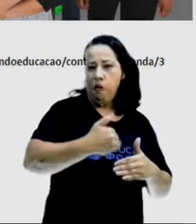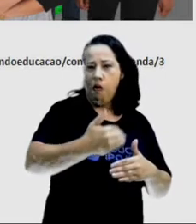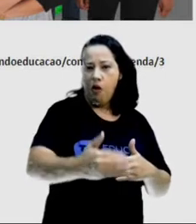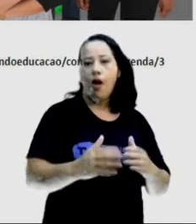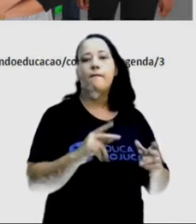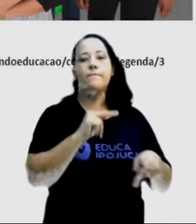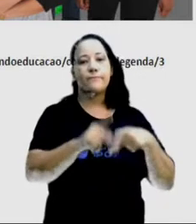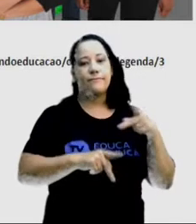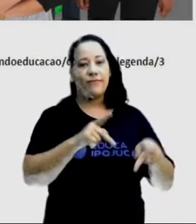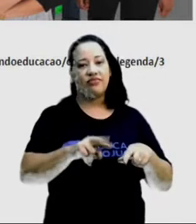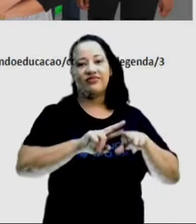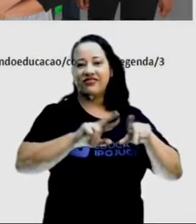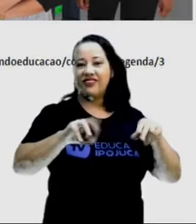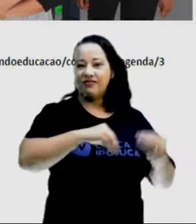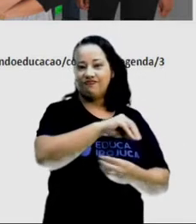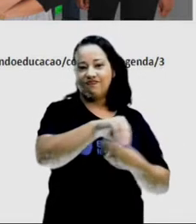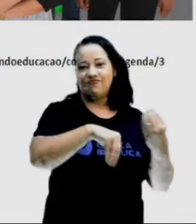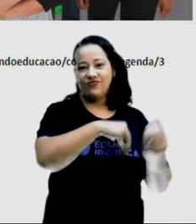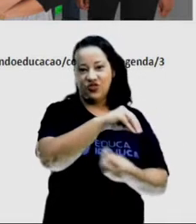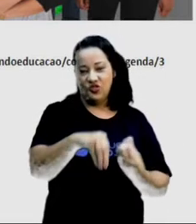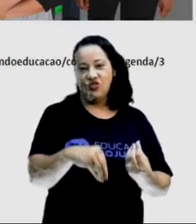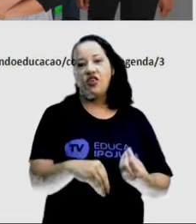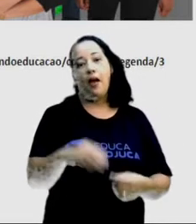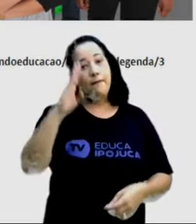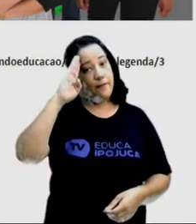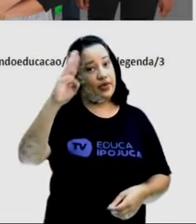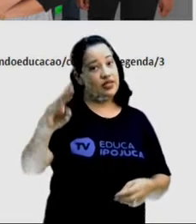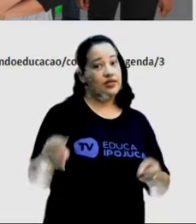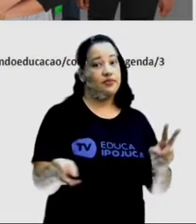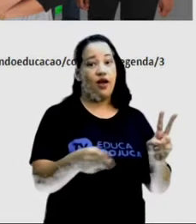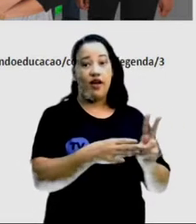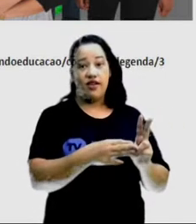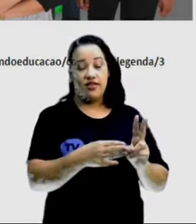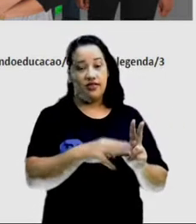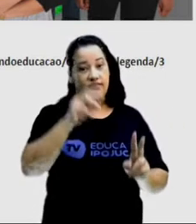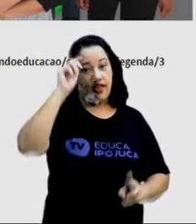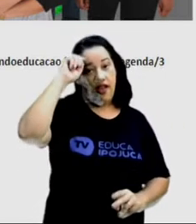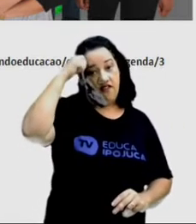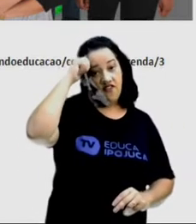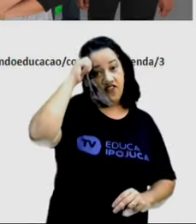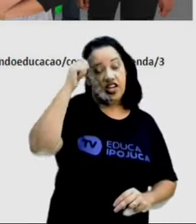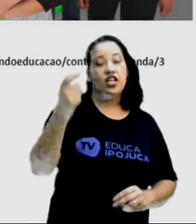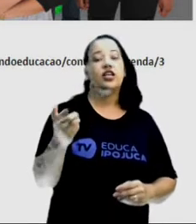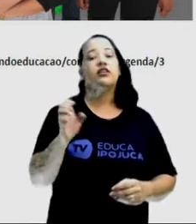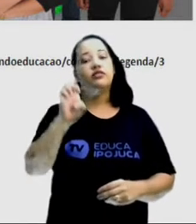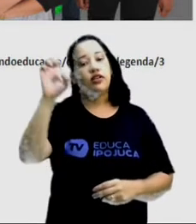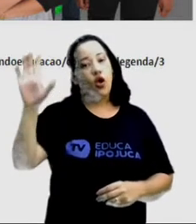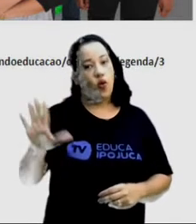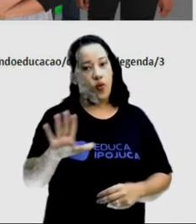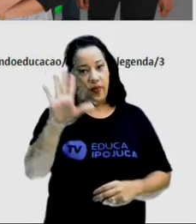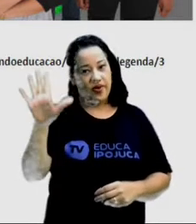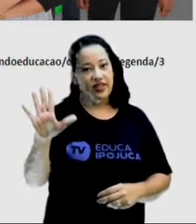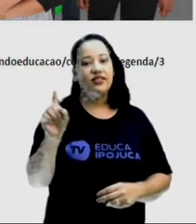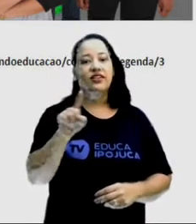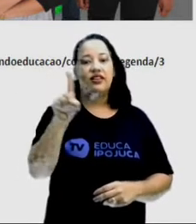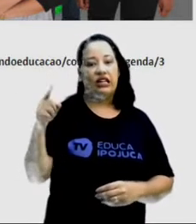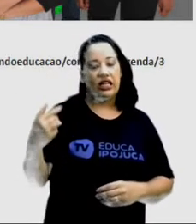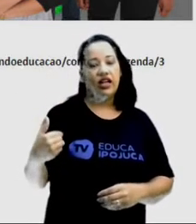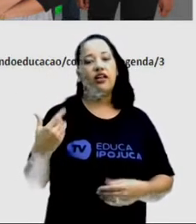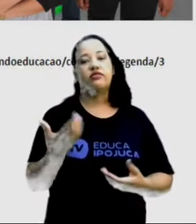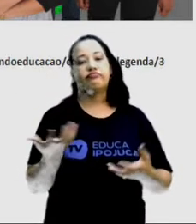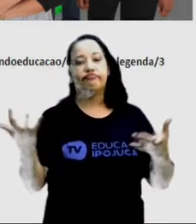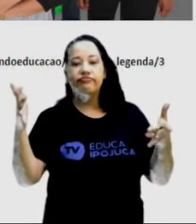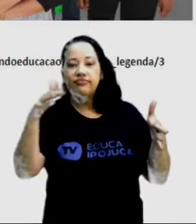povos, principalmente indígenas, africanos e europeus, que aos poucos